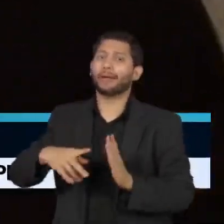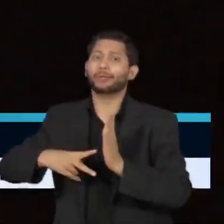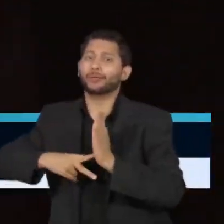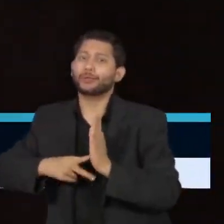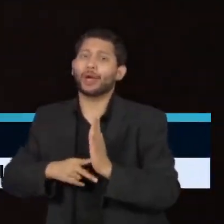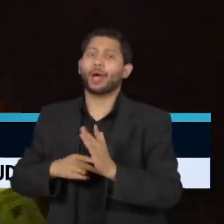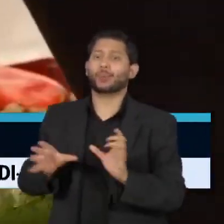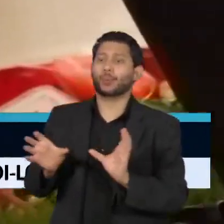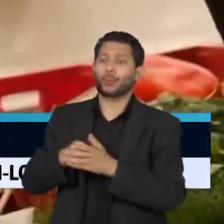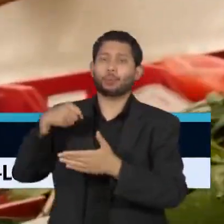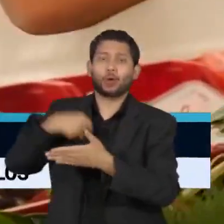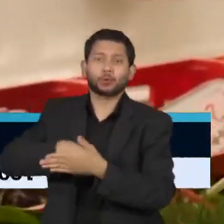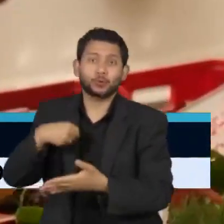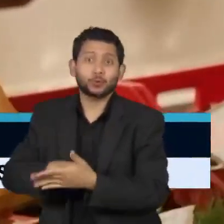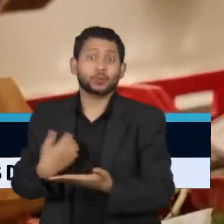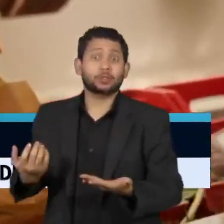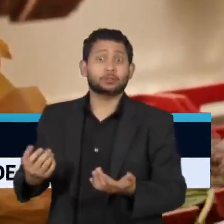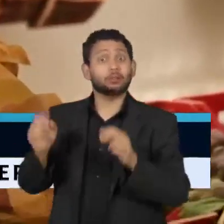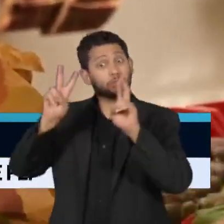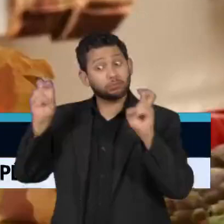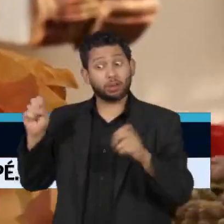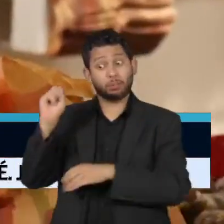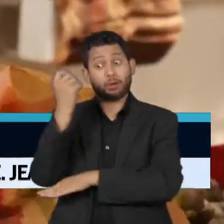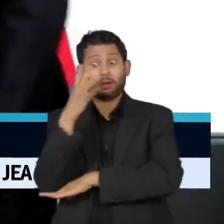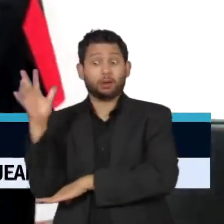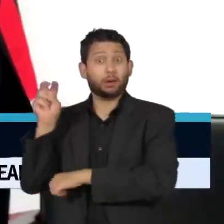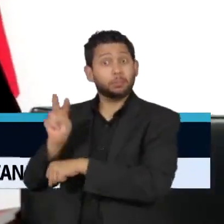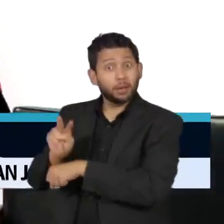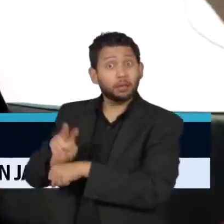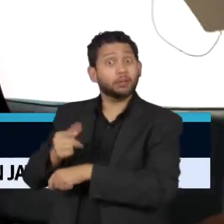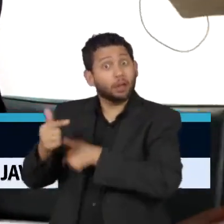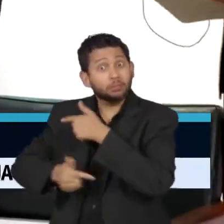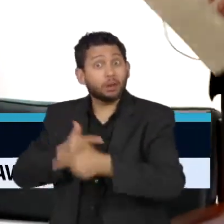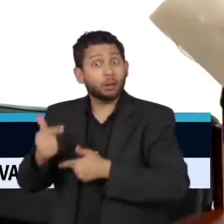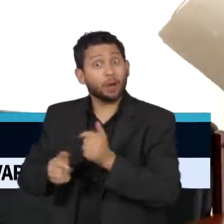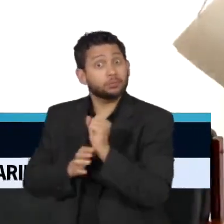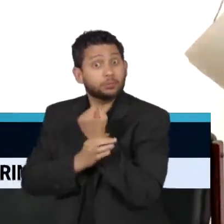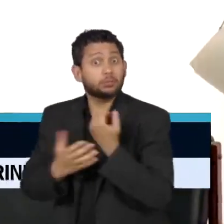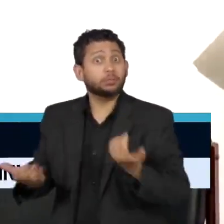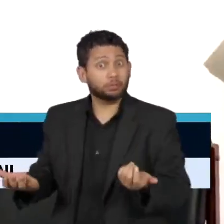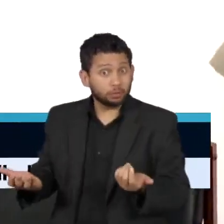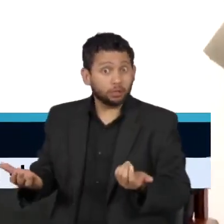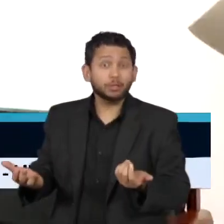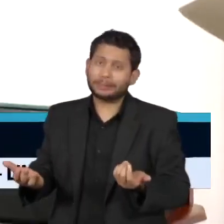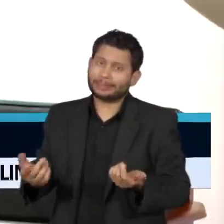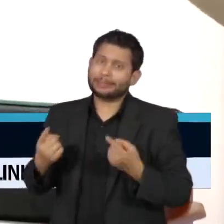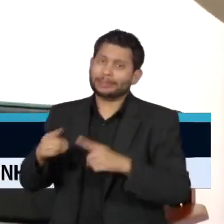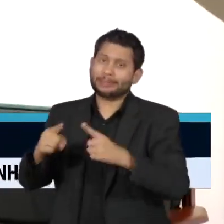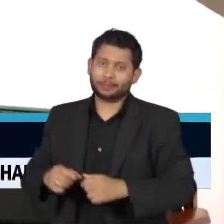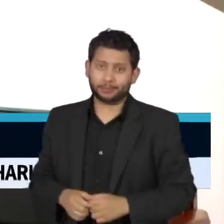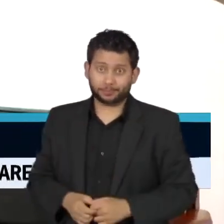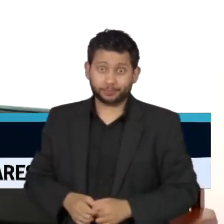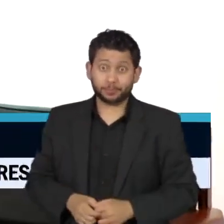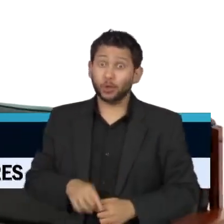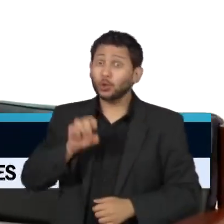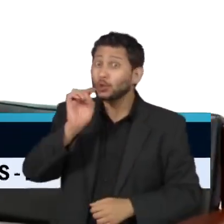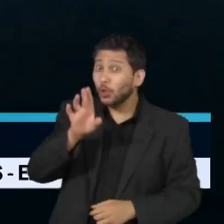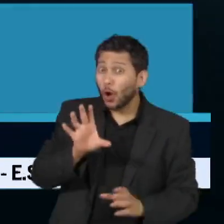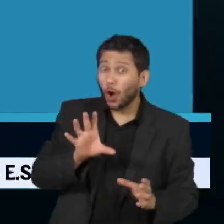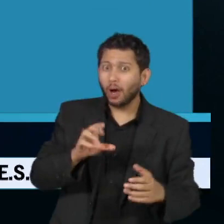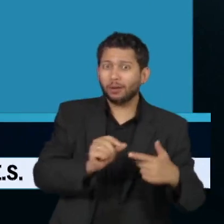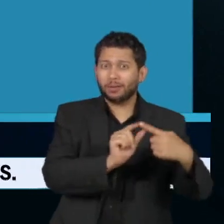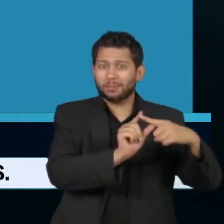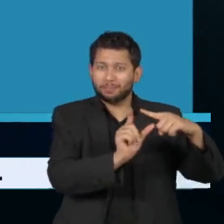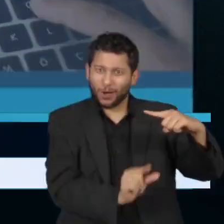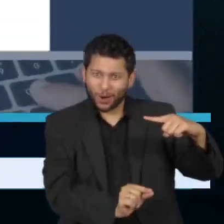ativistas, principalmente quanto à proteção ambiental e trabalhista. As resistências ultrapassam as fronteiras dos dois blocos.